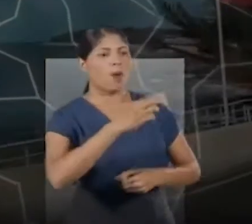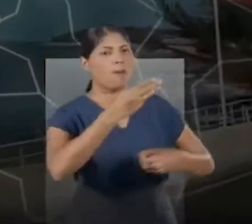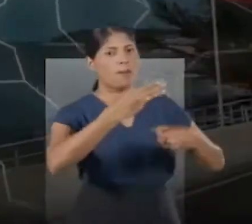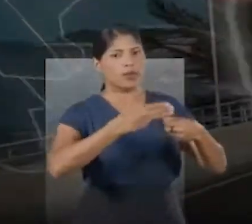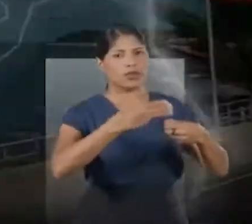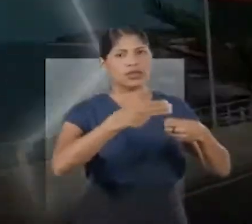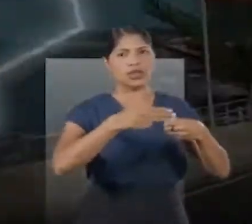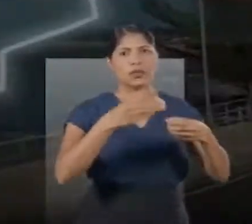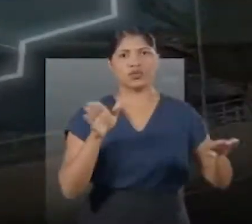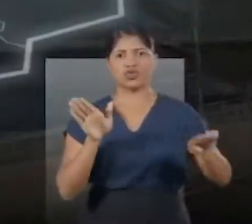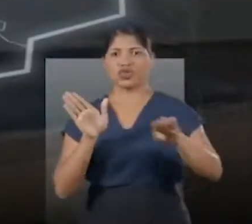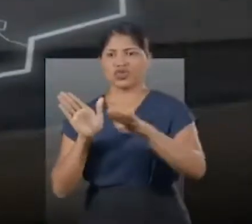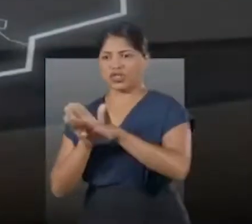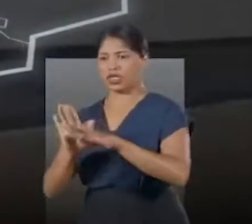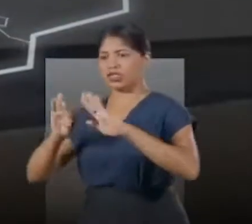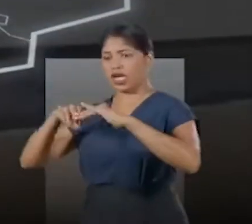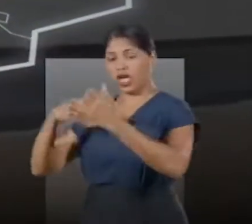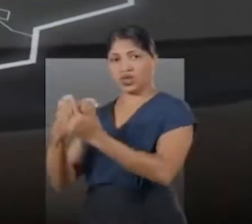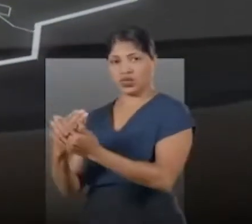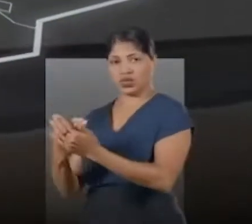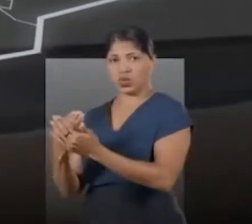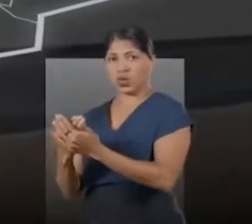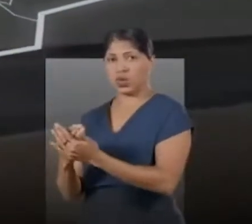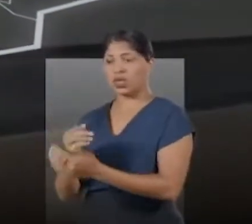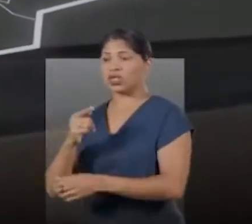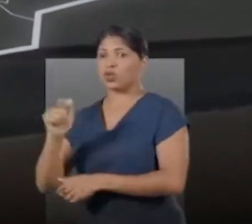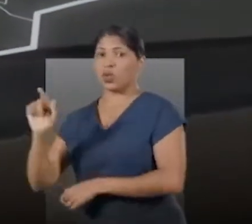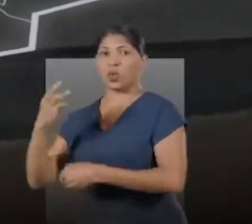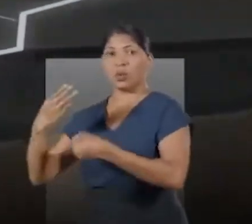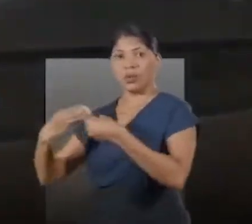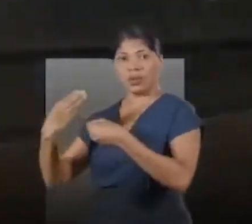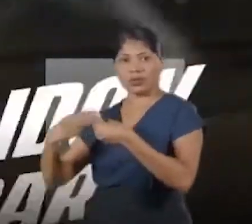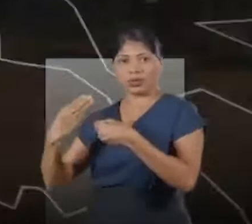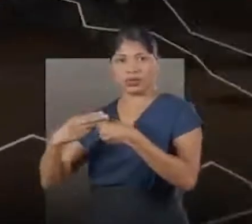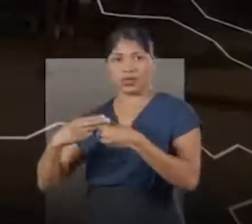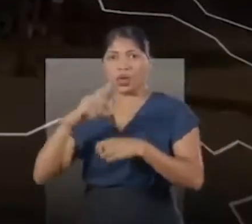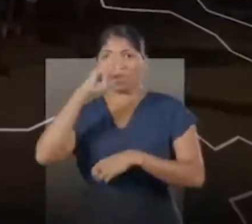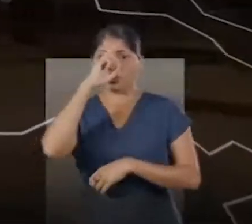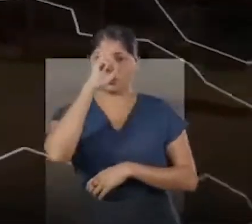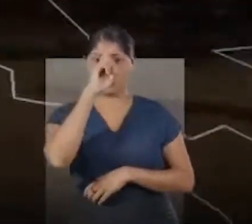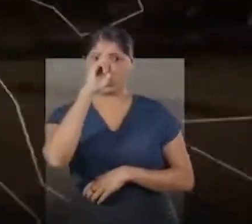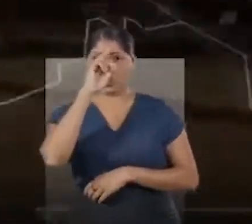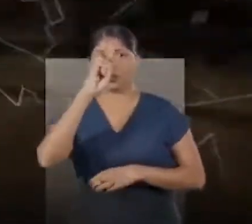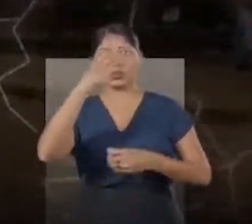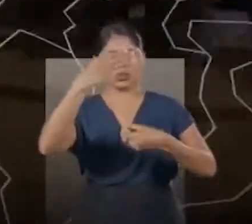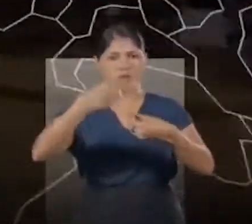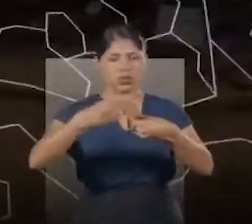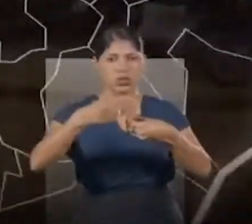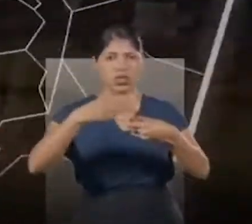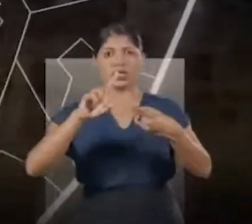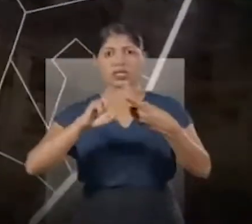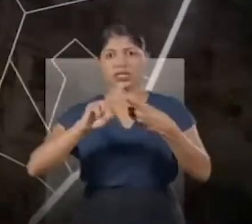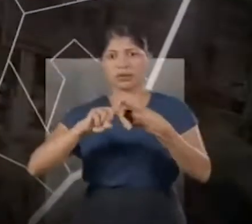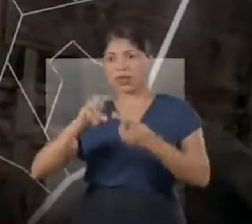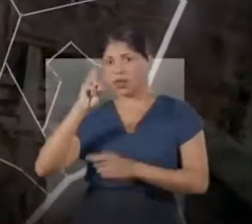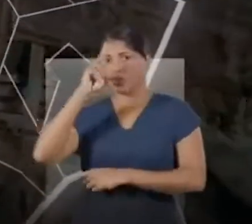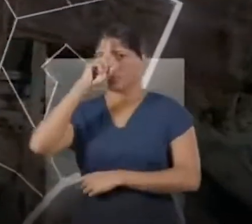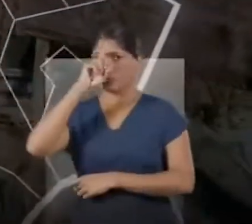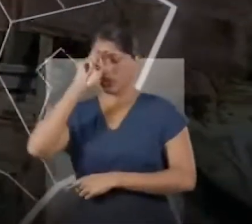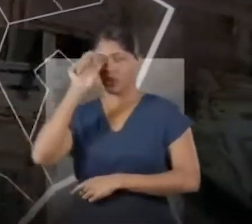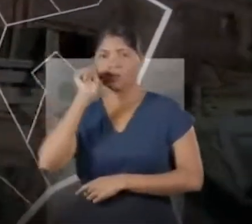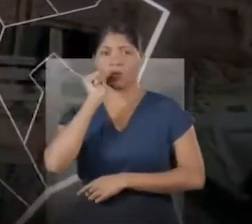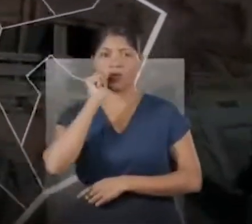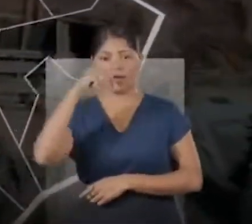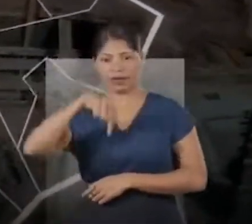Salvaterra, no Marajó, à Escola Dionísio Bentes, em Rondon do Pará. Do Hospital de Medicilândia, na Transamazônica, ao